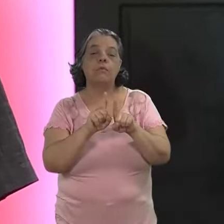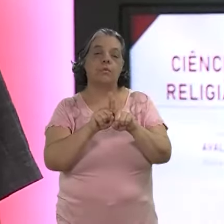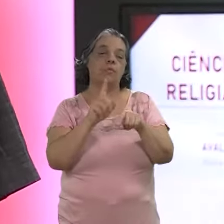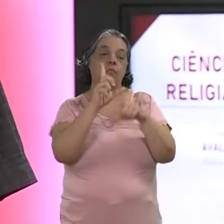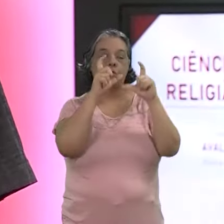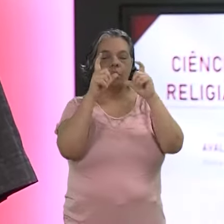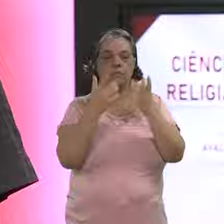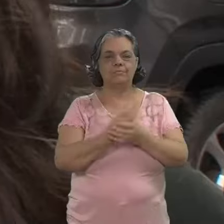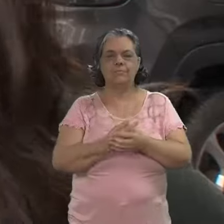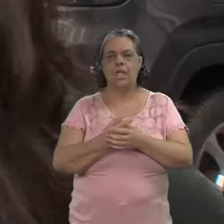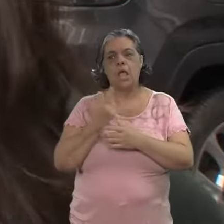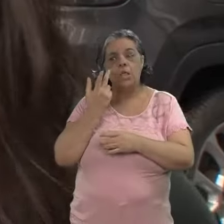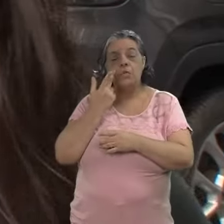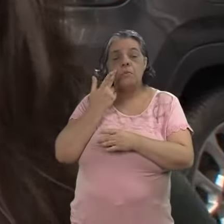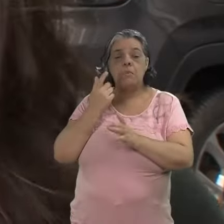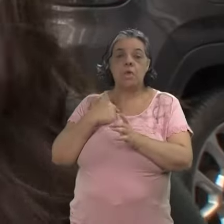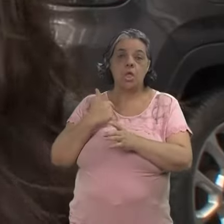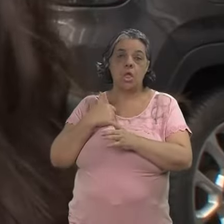fotografa?